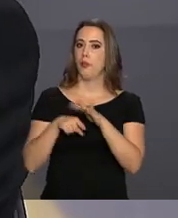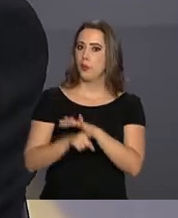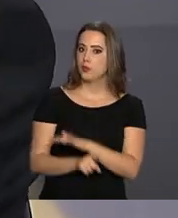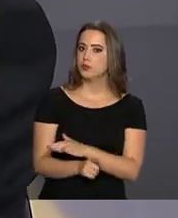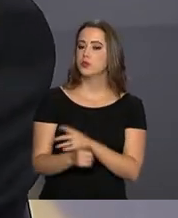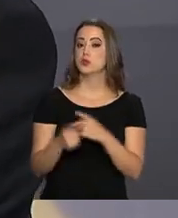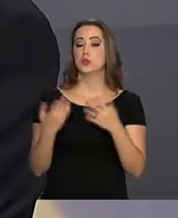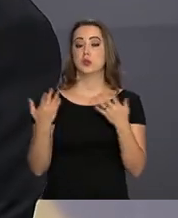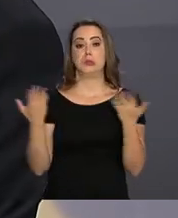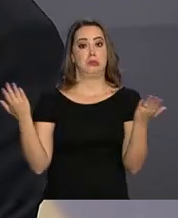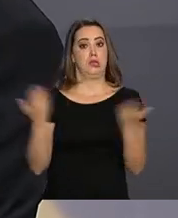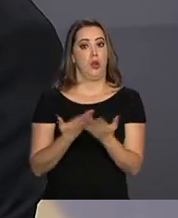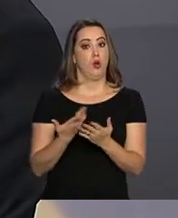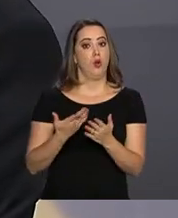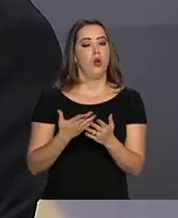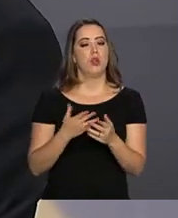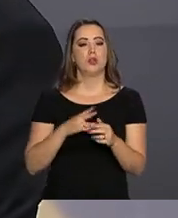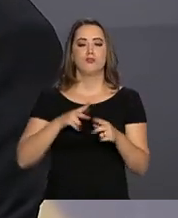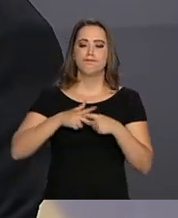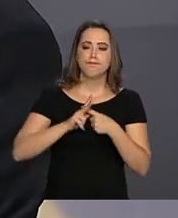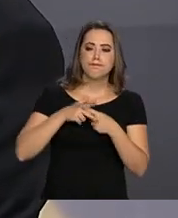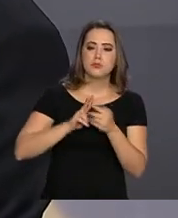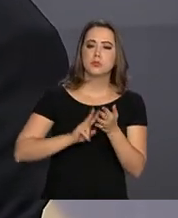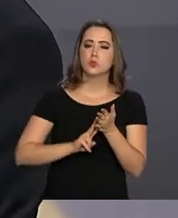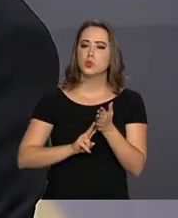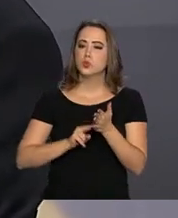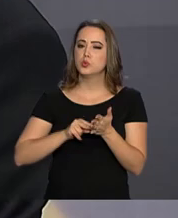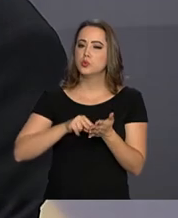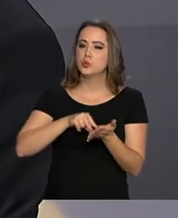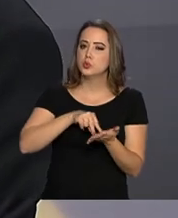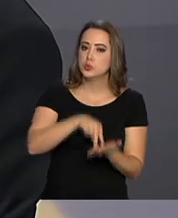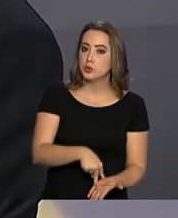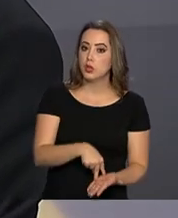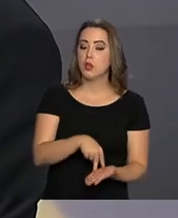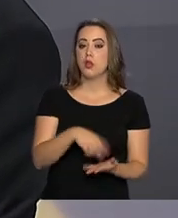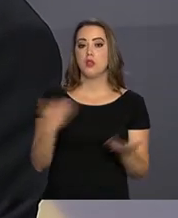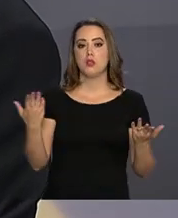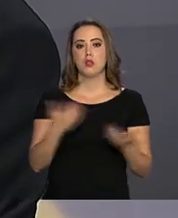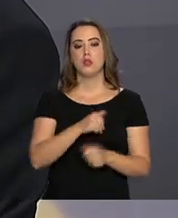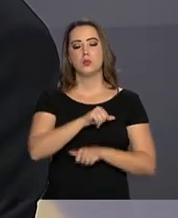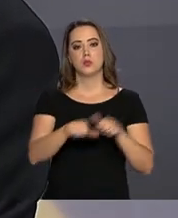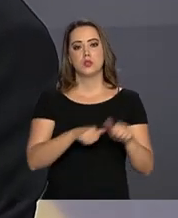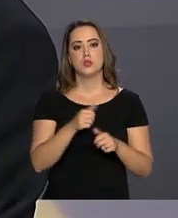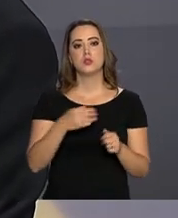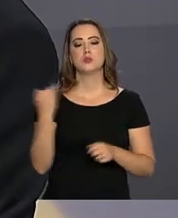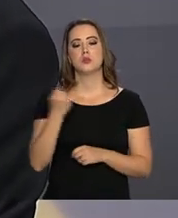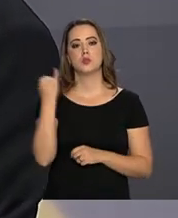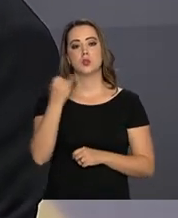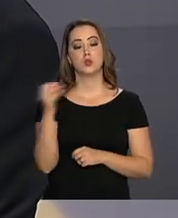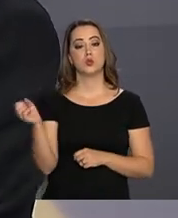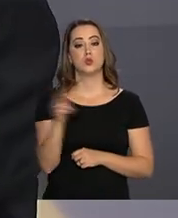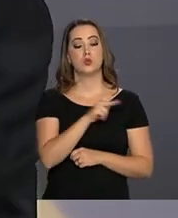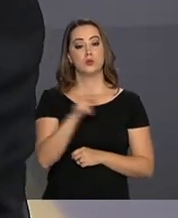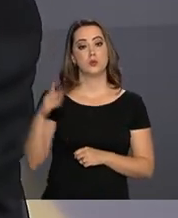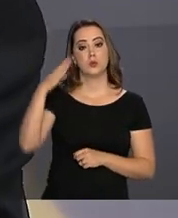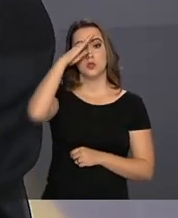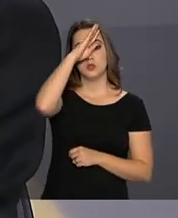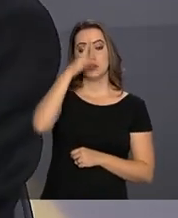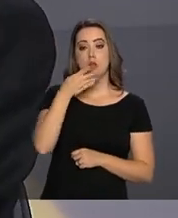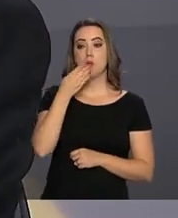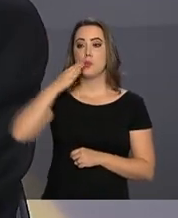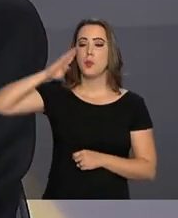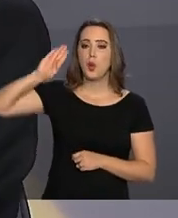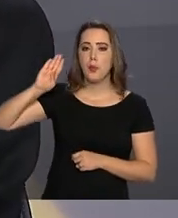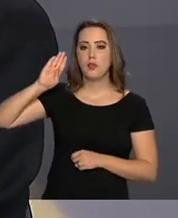Então, está se recuperando. E é um momento de mudanças, né? O novo presidente, o presidente Jair Bolsonaro, o governo dele promete,